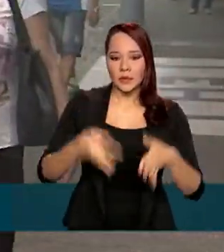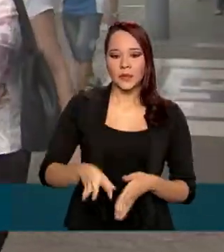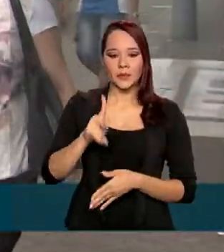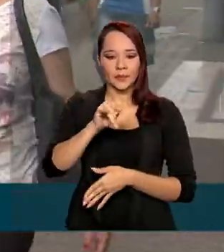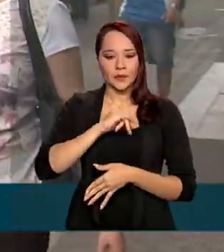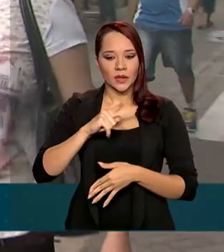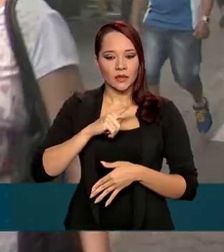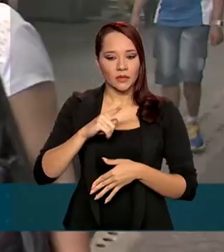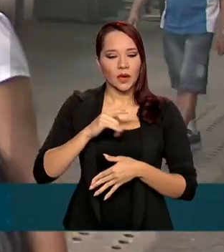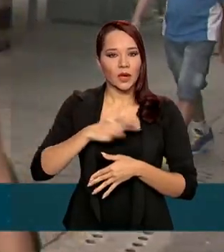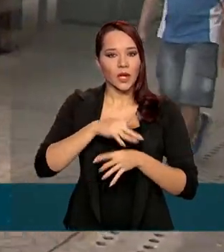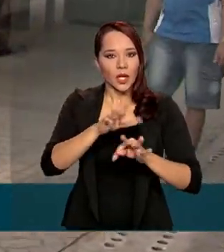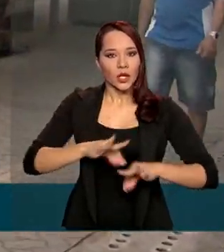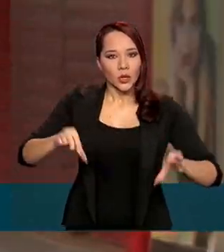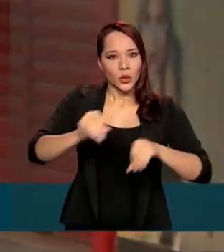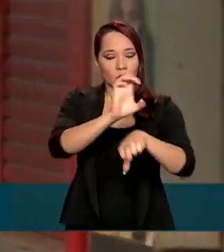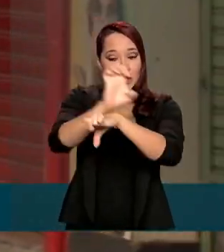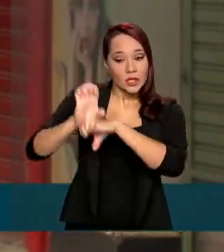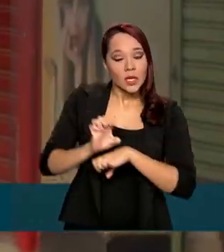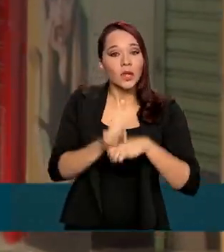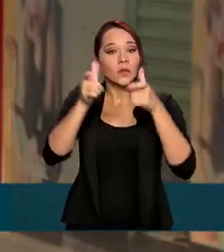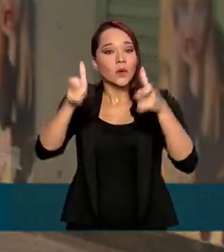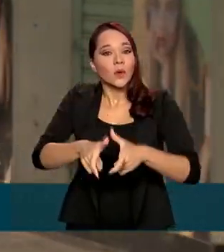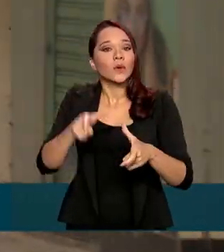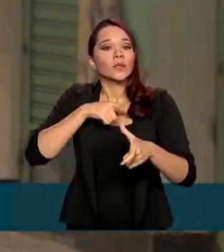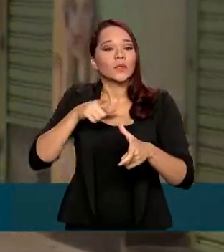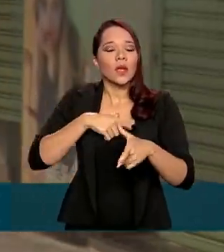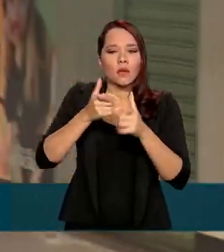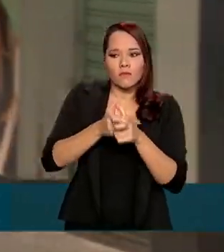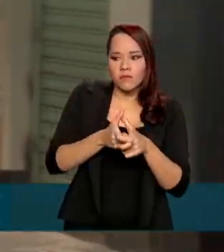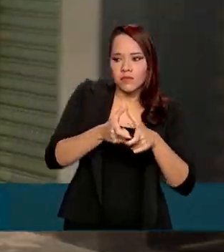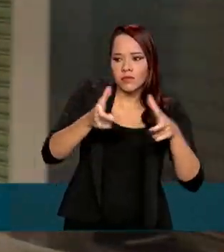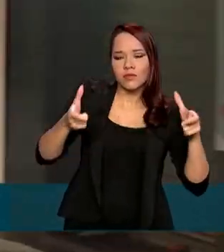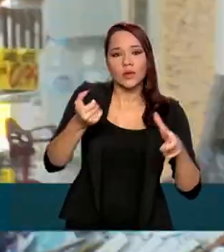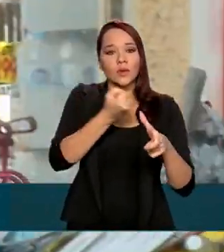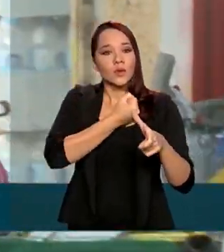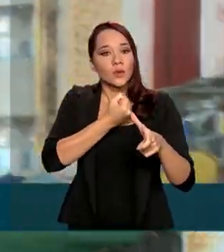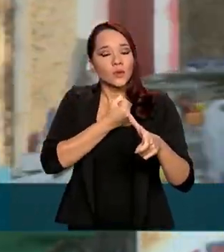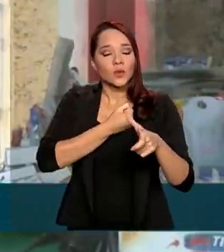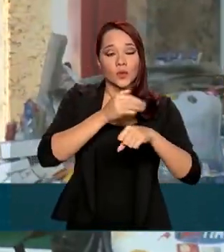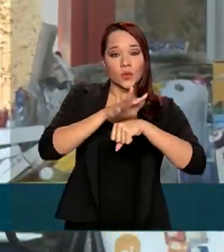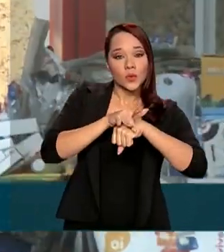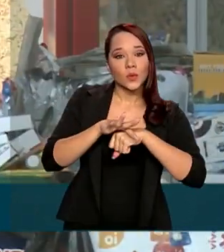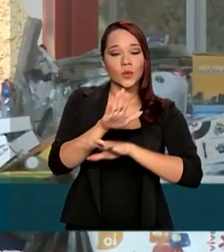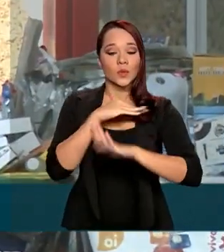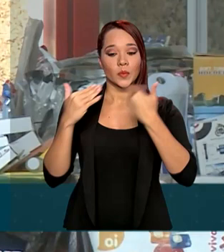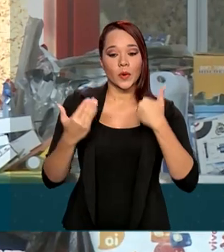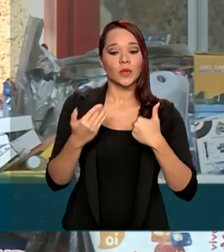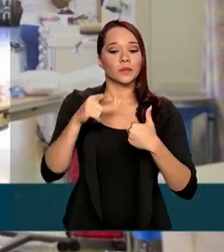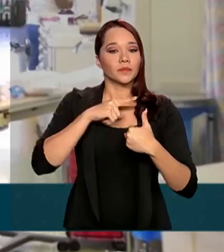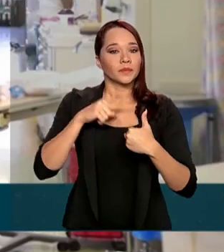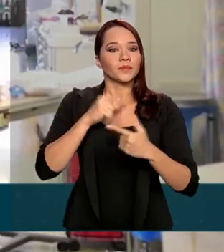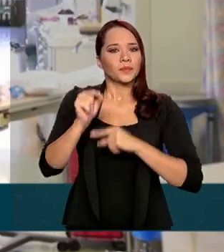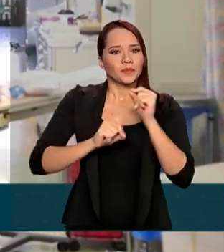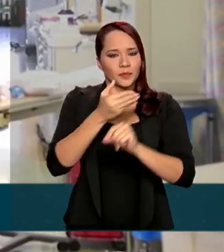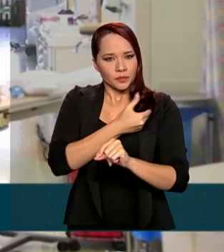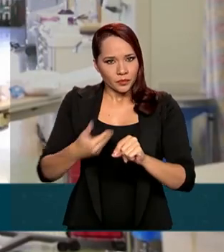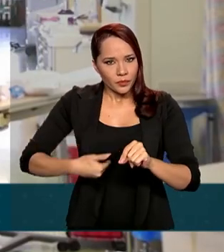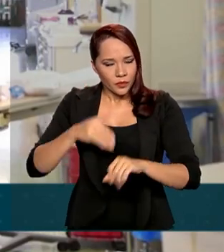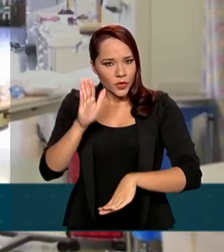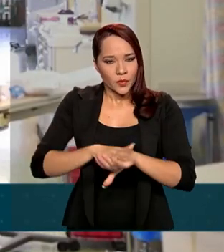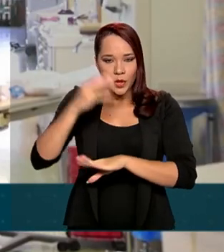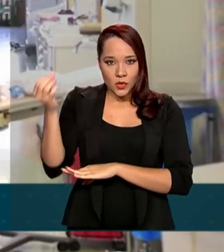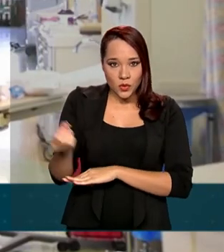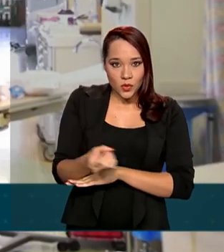pessoalmente a todos os estados onde há previsão de aumento do número de casos e mortes para levar o que o governo tem de mais